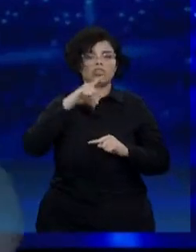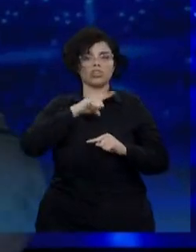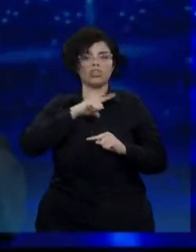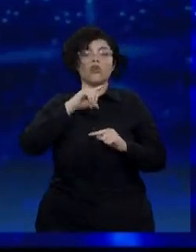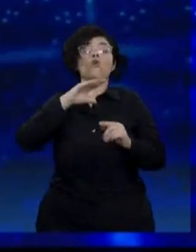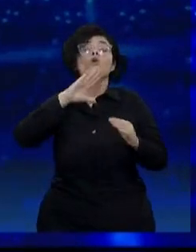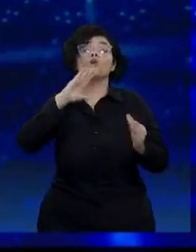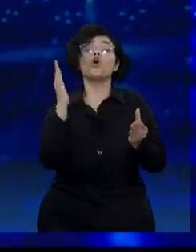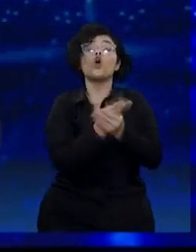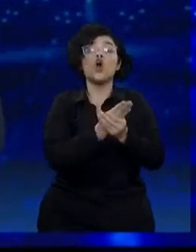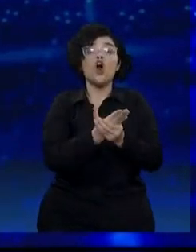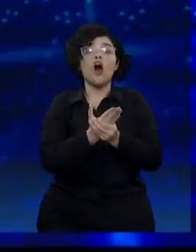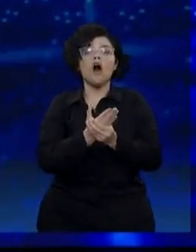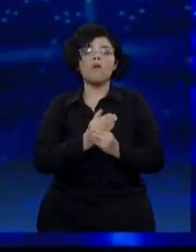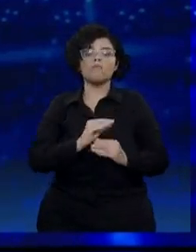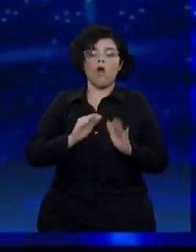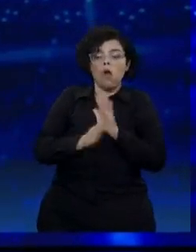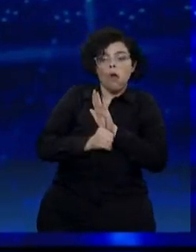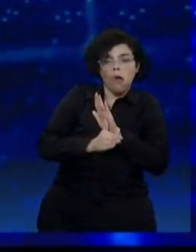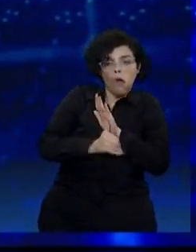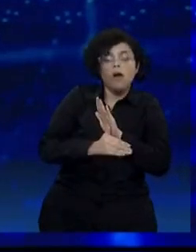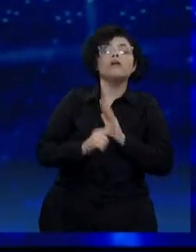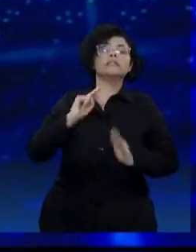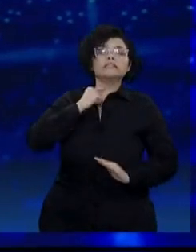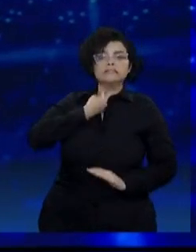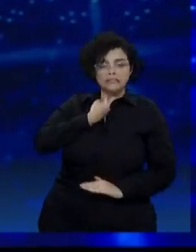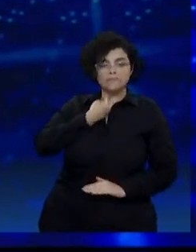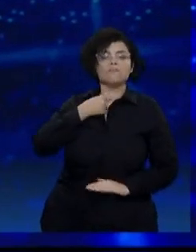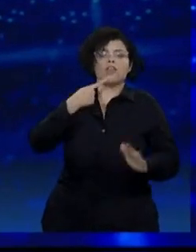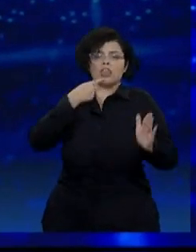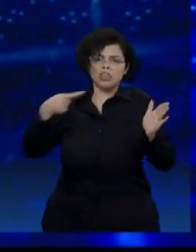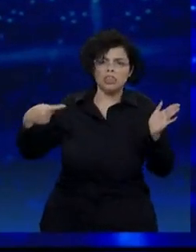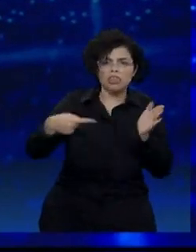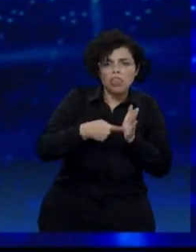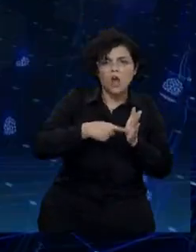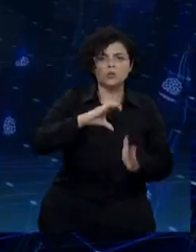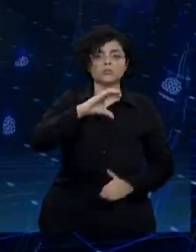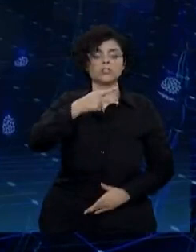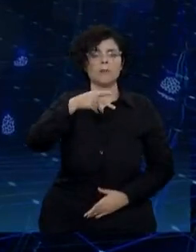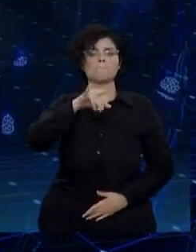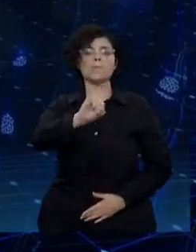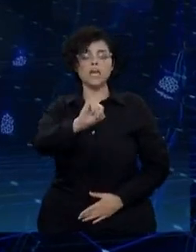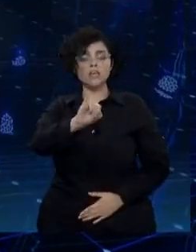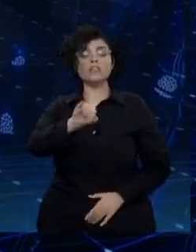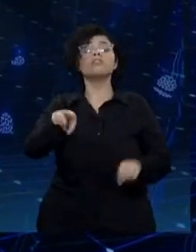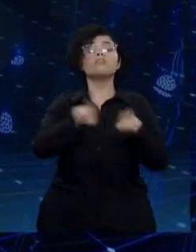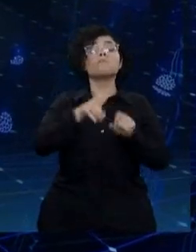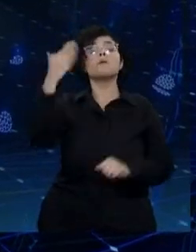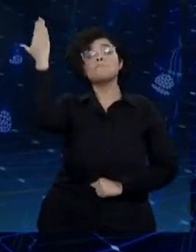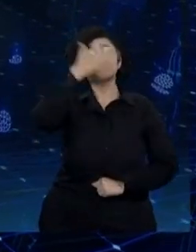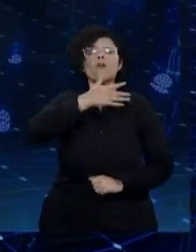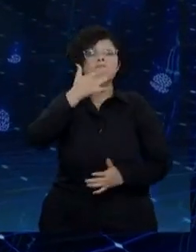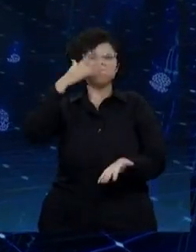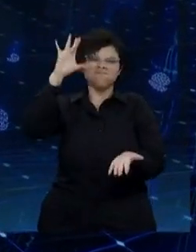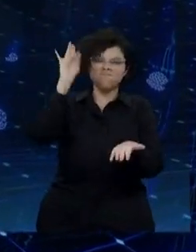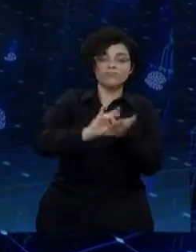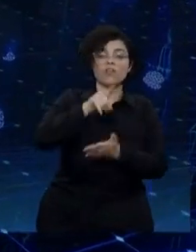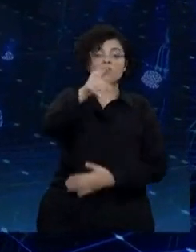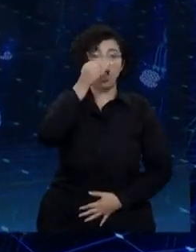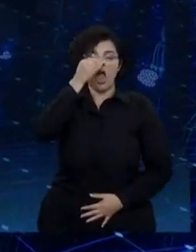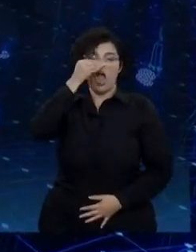processo, inclusive, de corrupção definido e denunciado pela CPI. E o fato concreto é que a sua